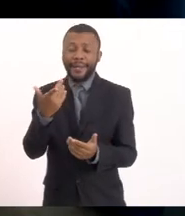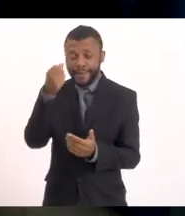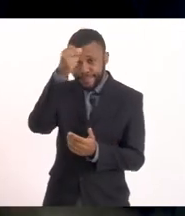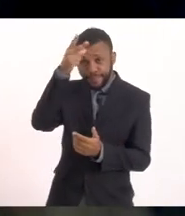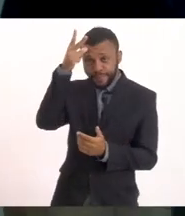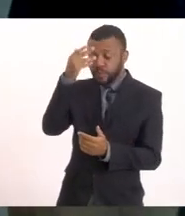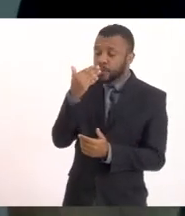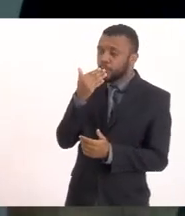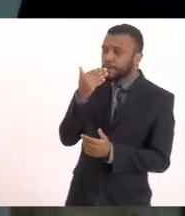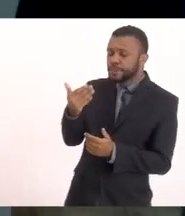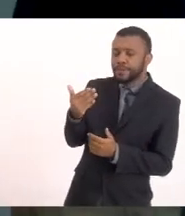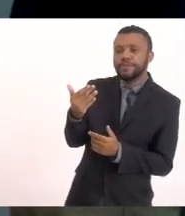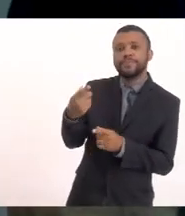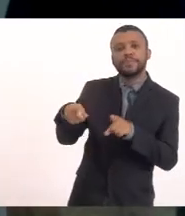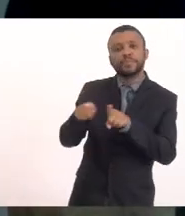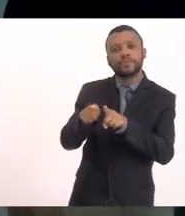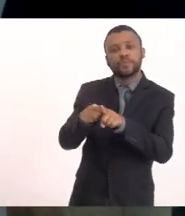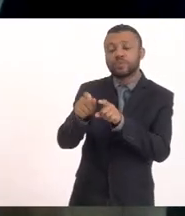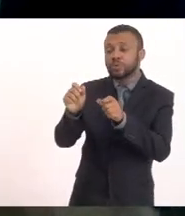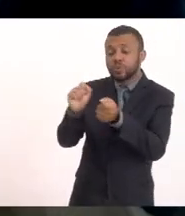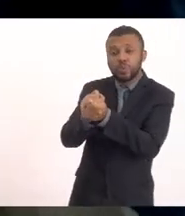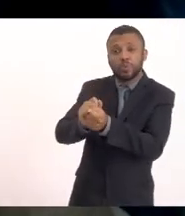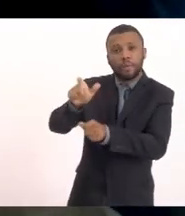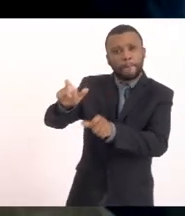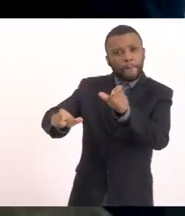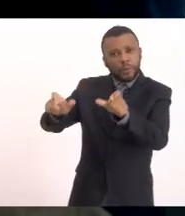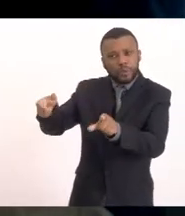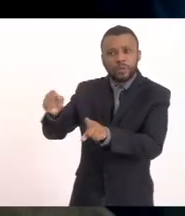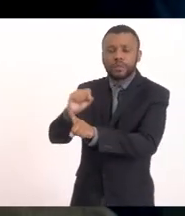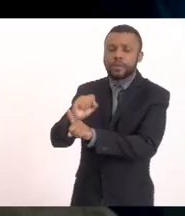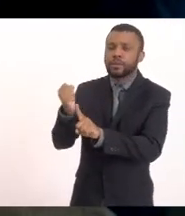membros da sociedade Pode passar por gentileza